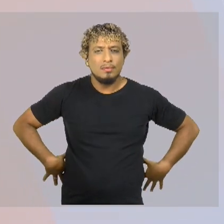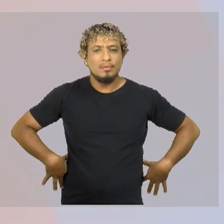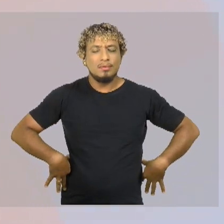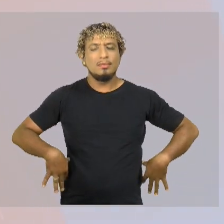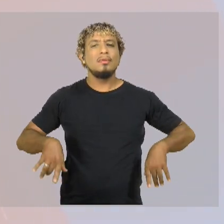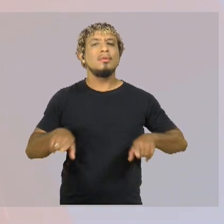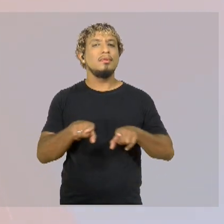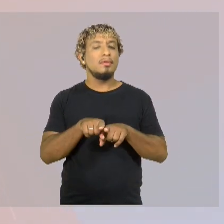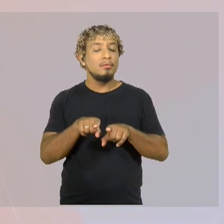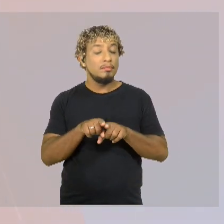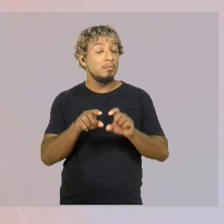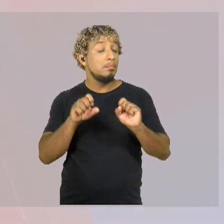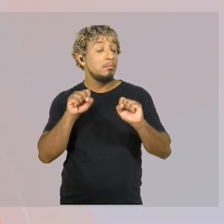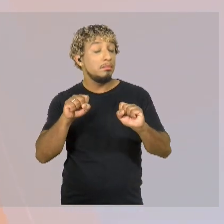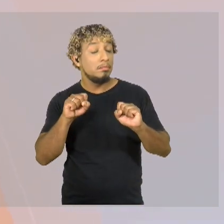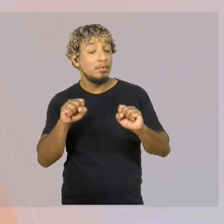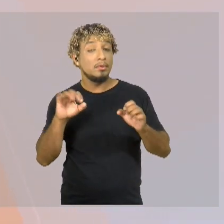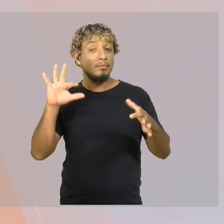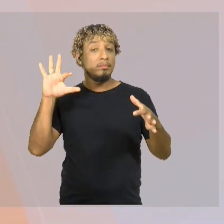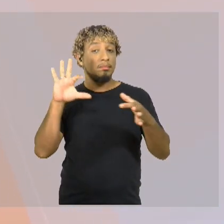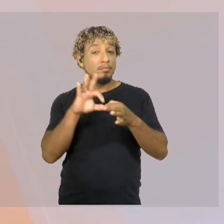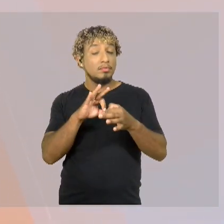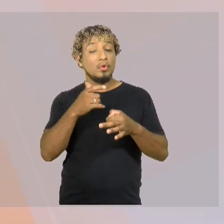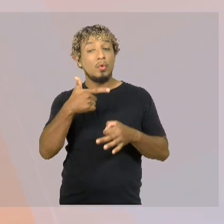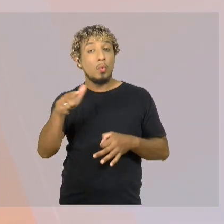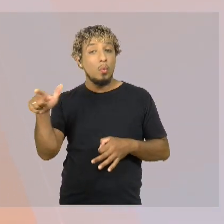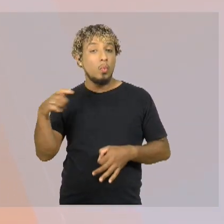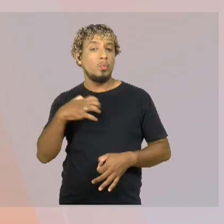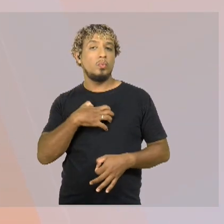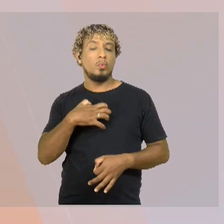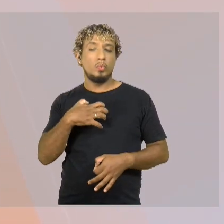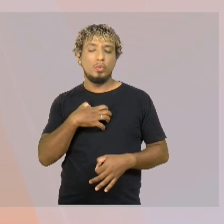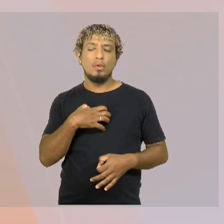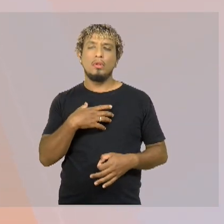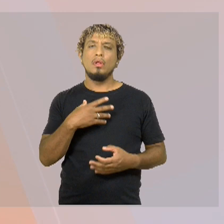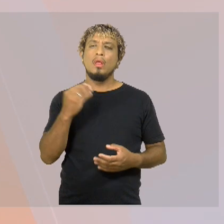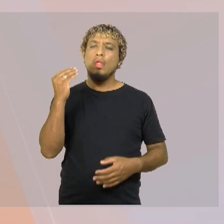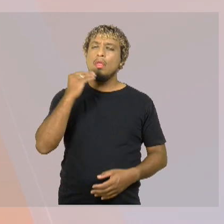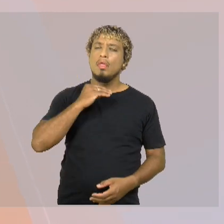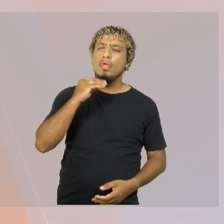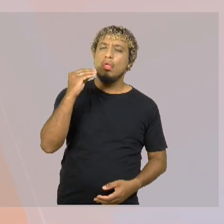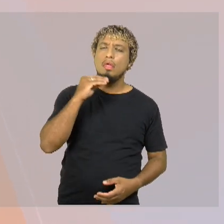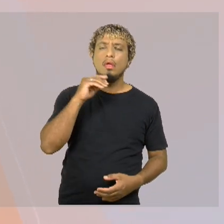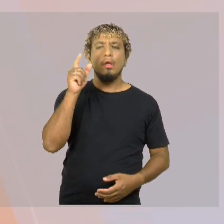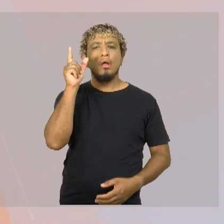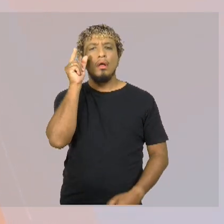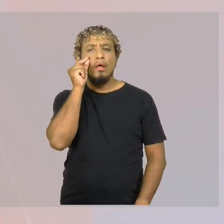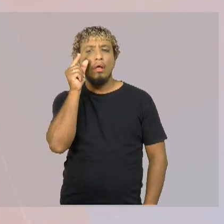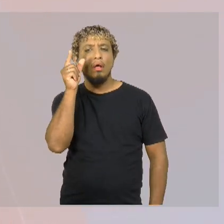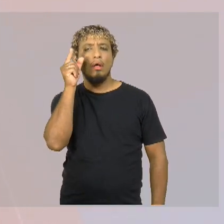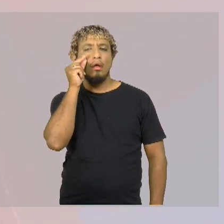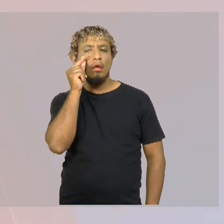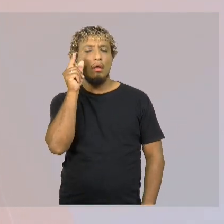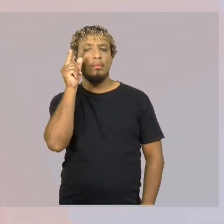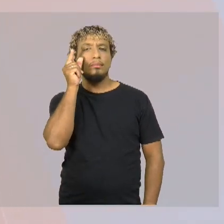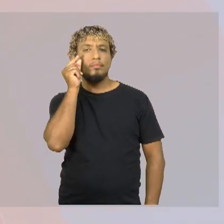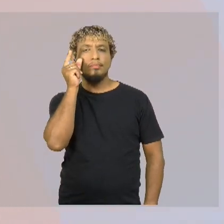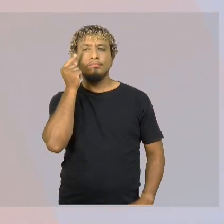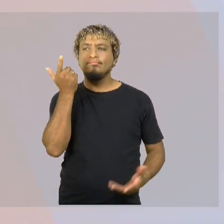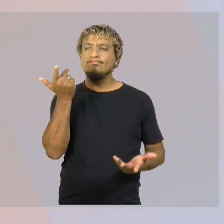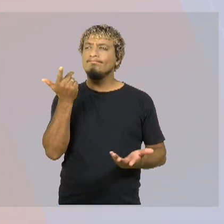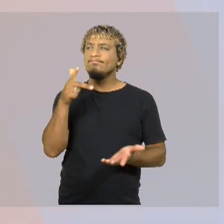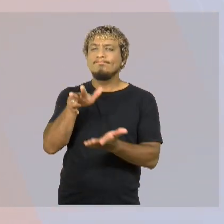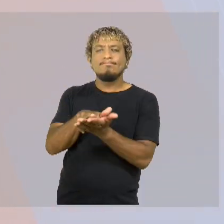E pode estar associada também com outros sintomas, como fadiga, sono não